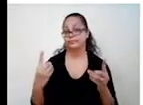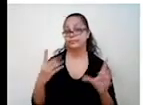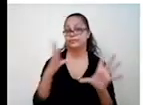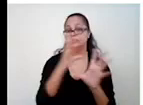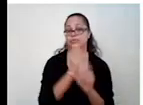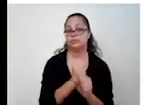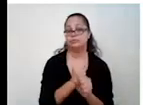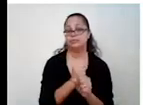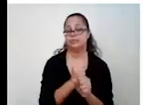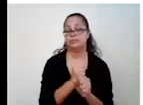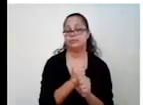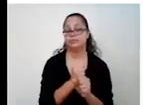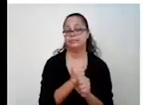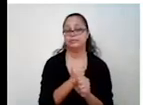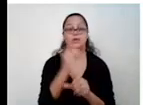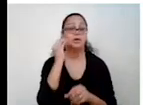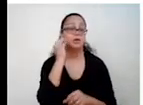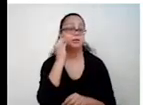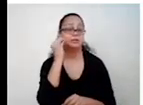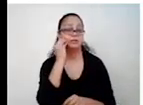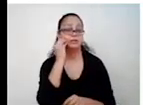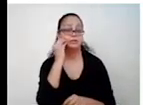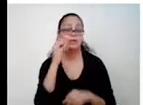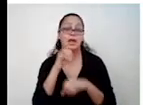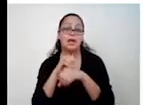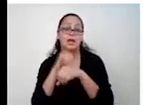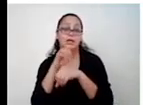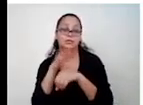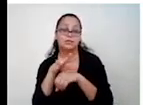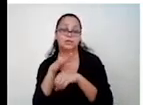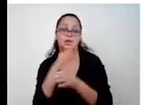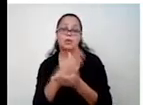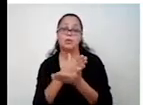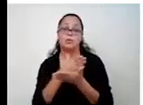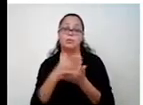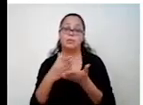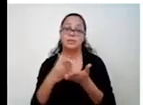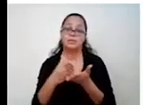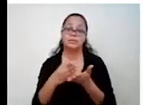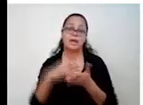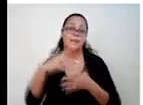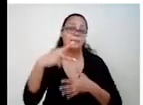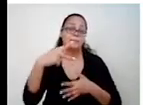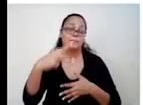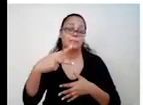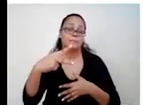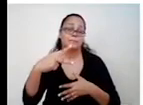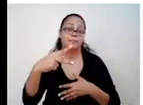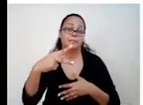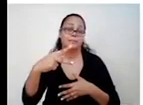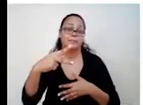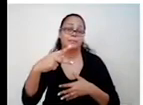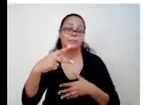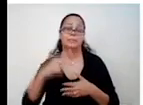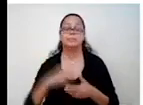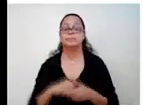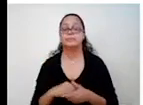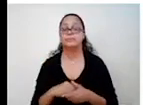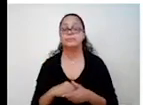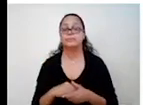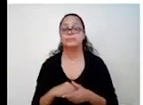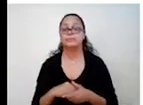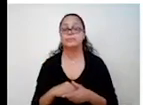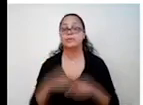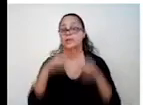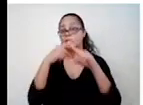Simultaneamente. Então, a vai testar. Minha dica é começar pelo produto. Porque o produto, né, que é a conta